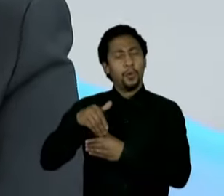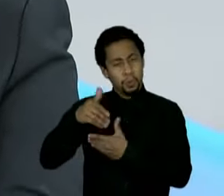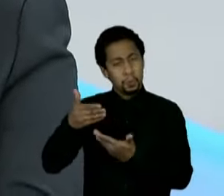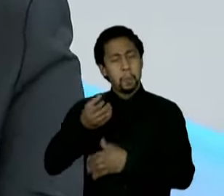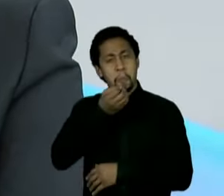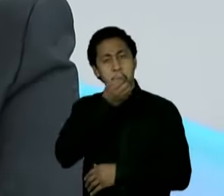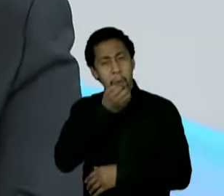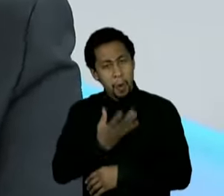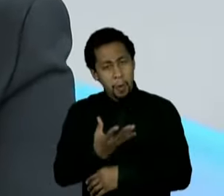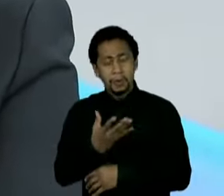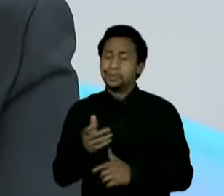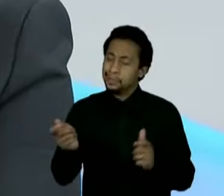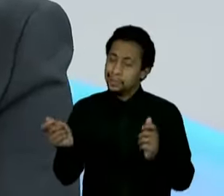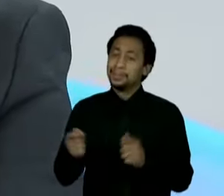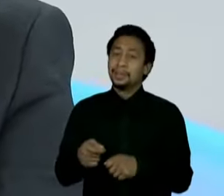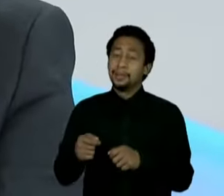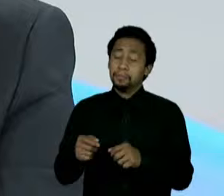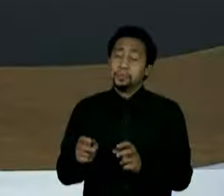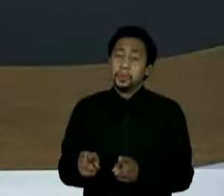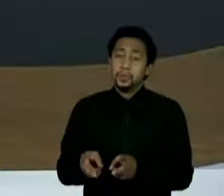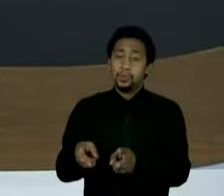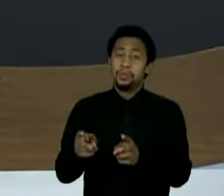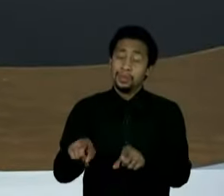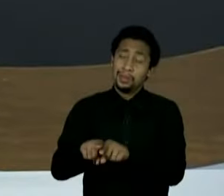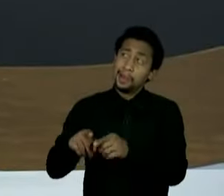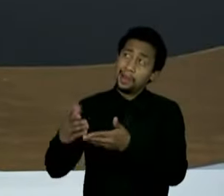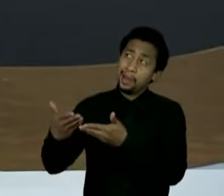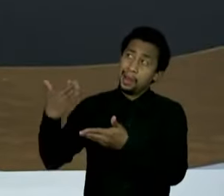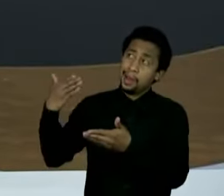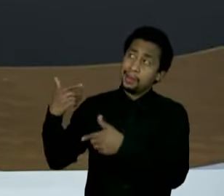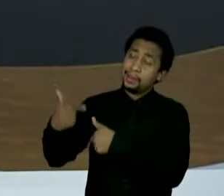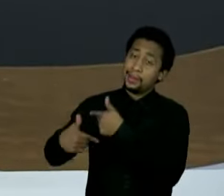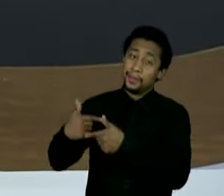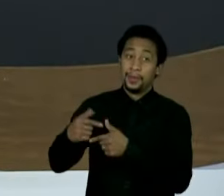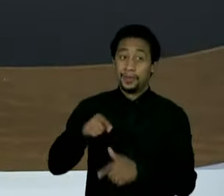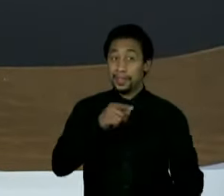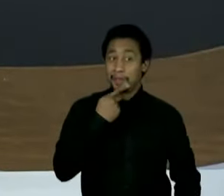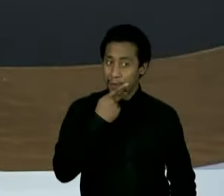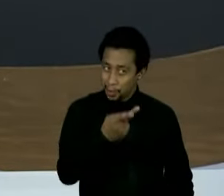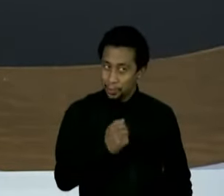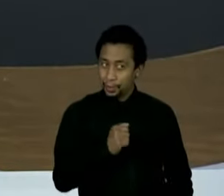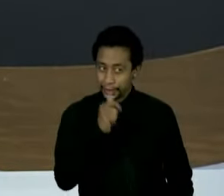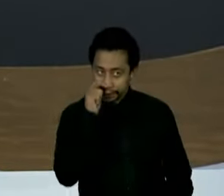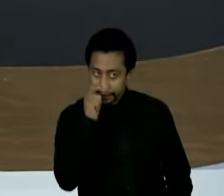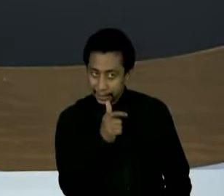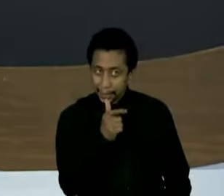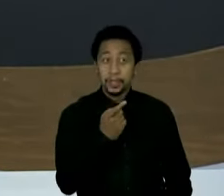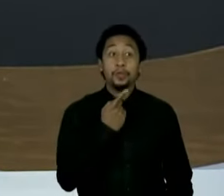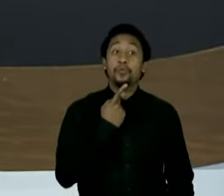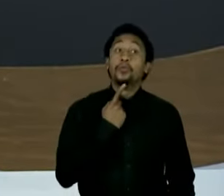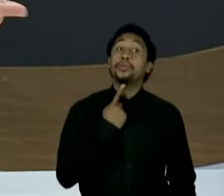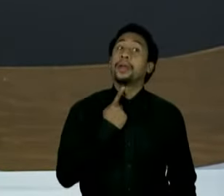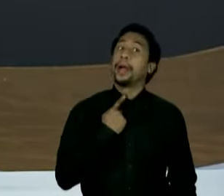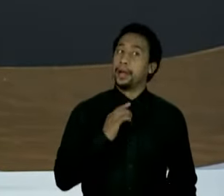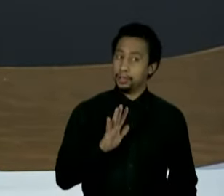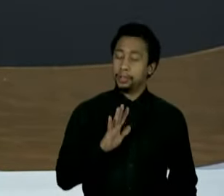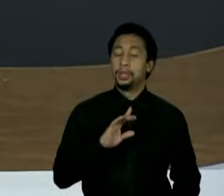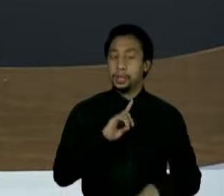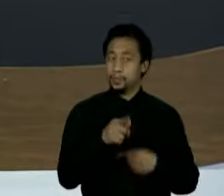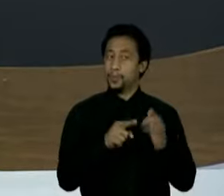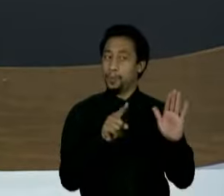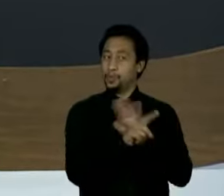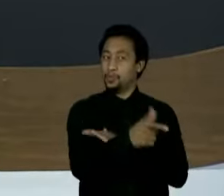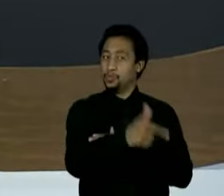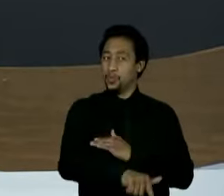e das passagens que tive na vida pública. Tá certo, o senhor disse tendência e o senhor disse que o senhor tem vontade de disputar. A gente vai ter que voltar mais a esse